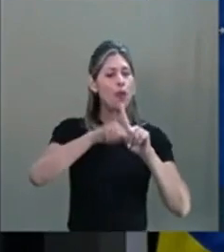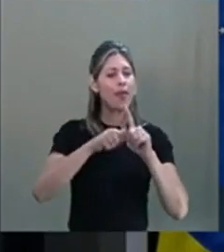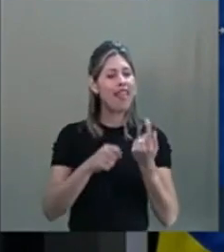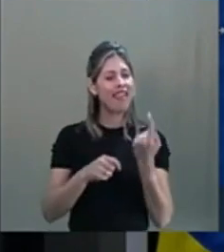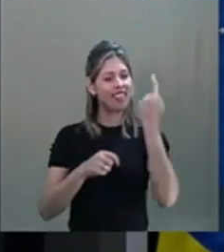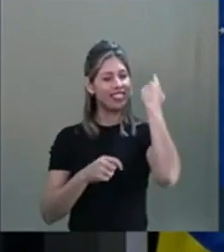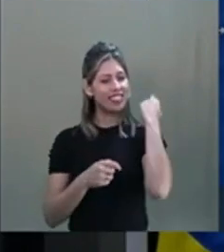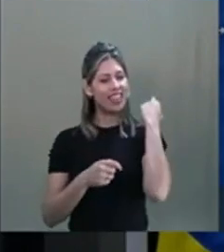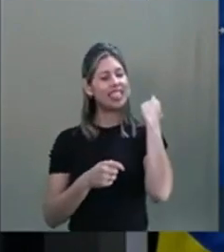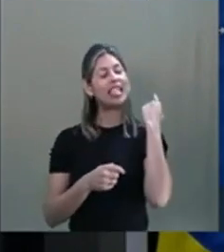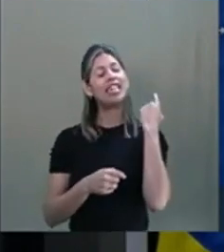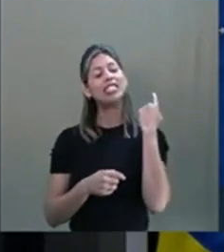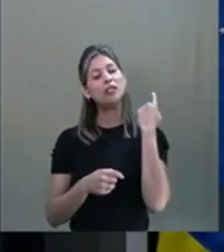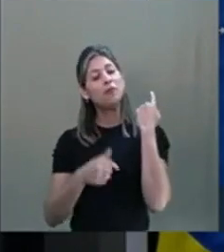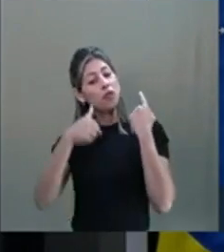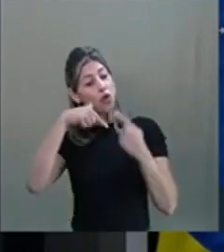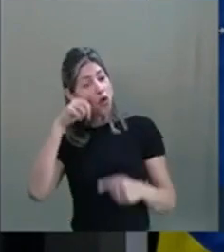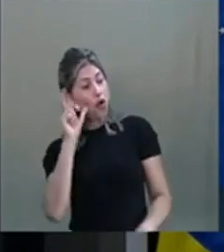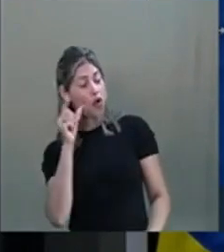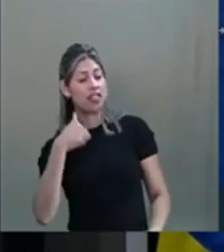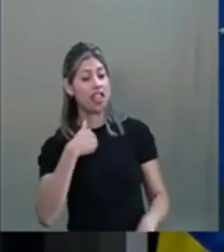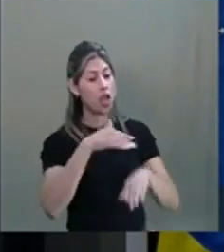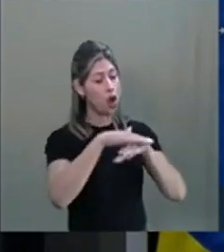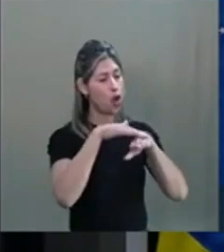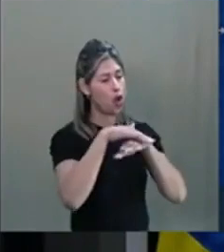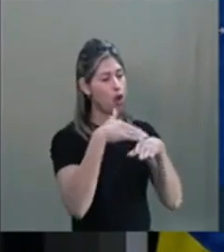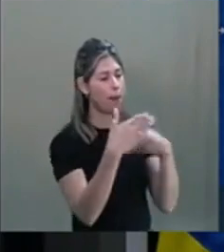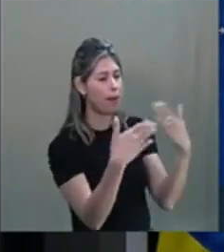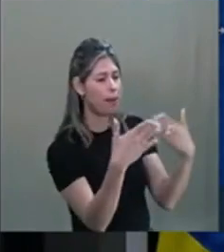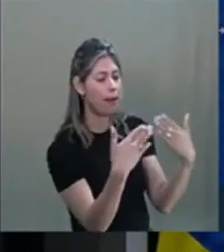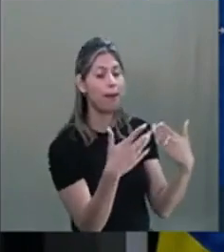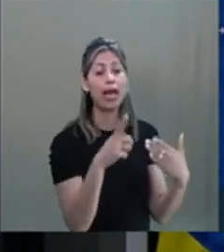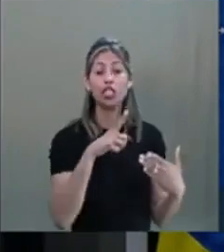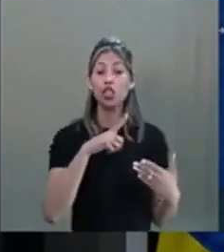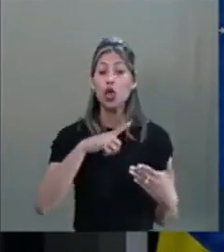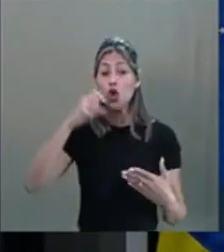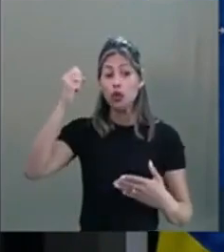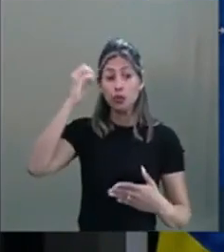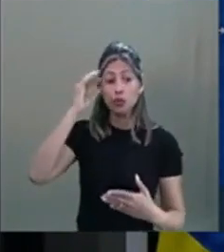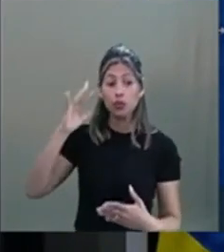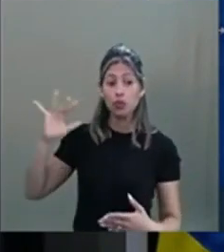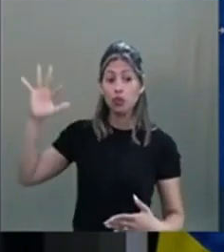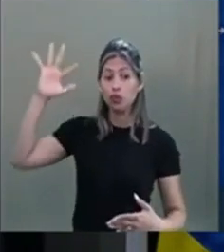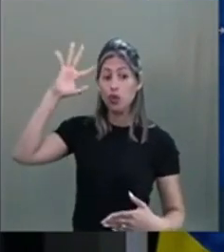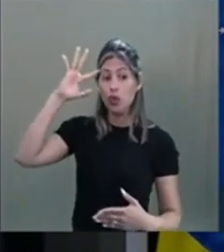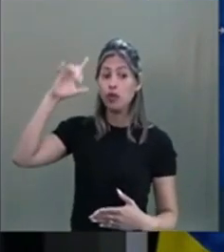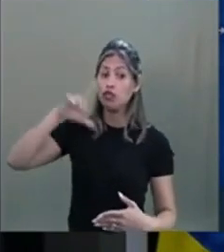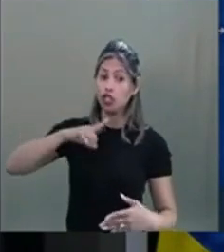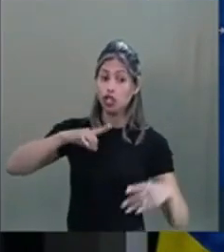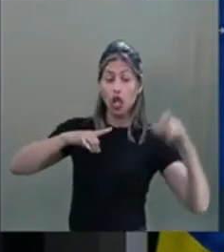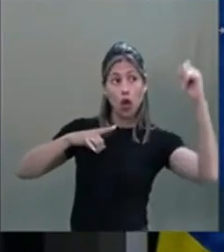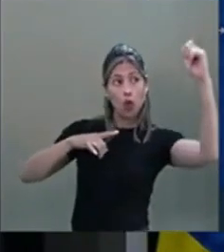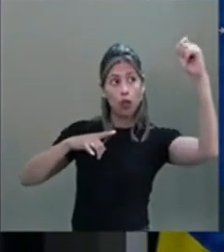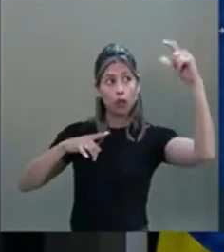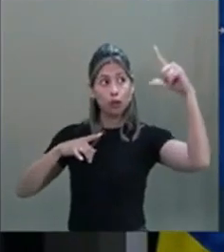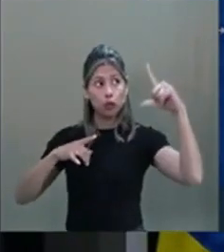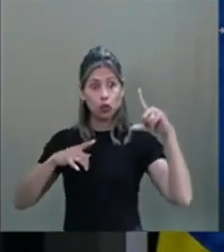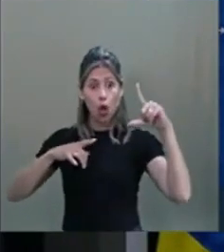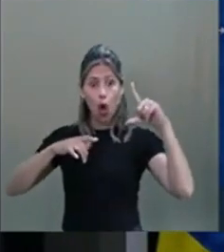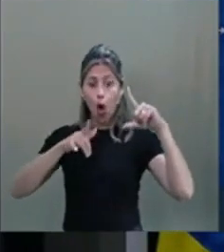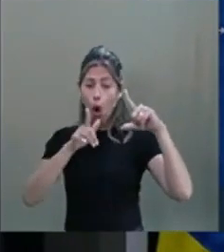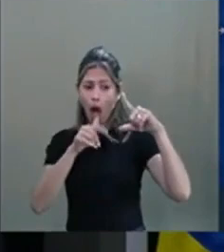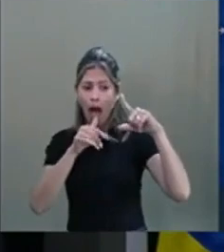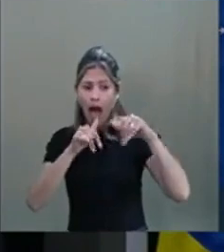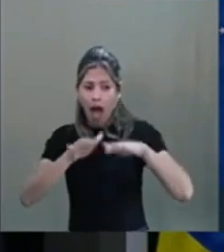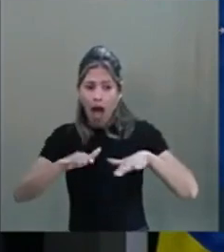que era o mar e estava o sol que ia palestrar. E daí começou a chegar todo